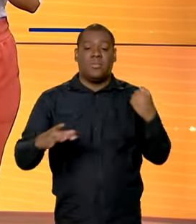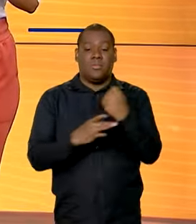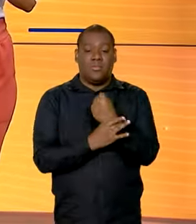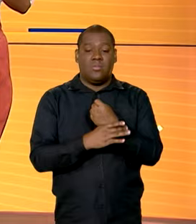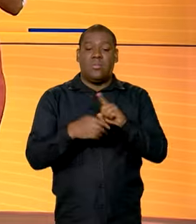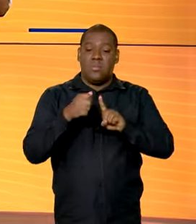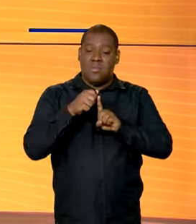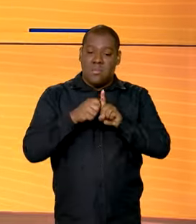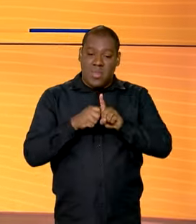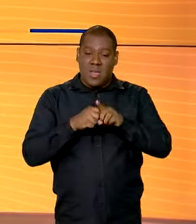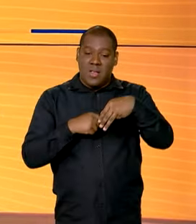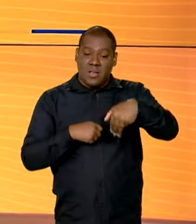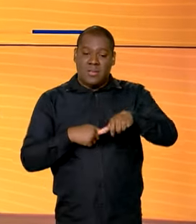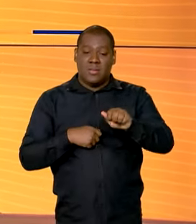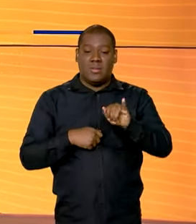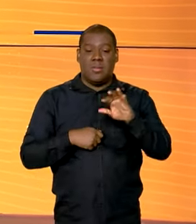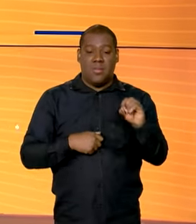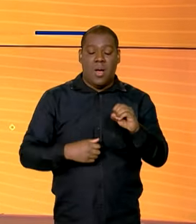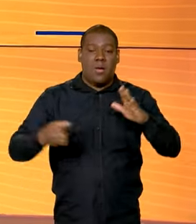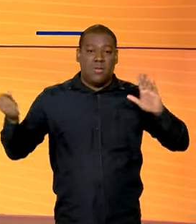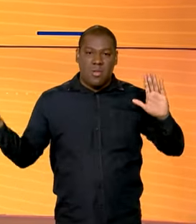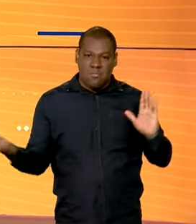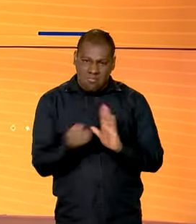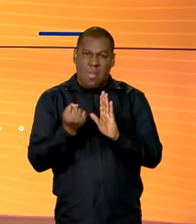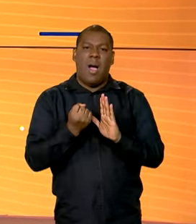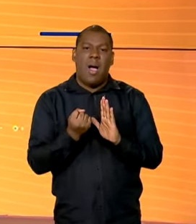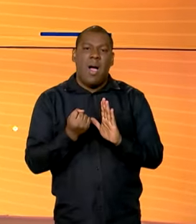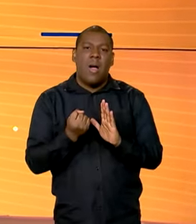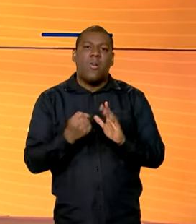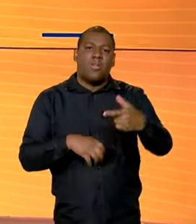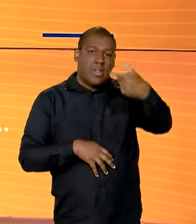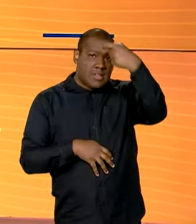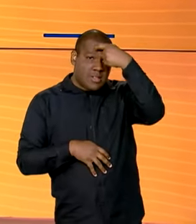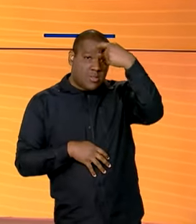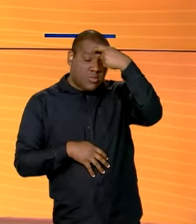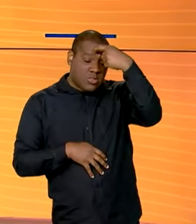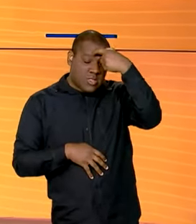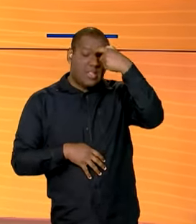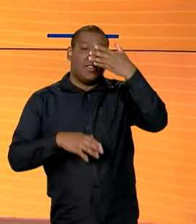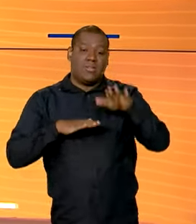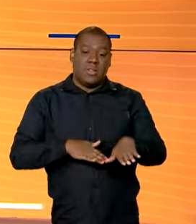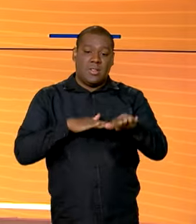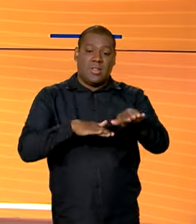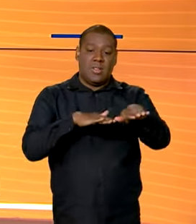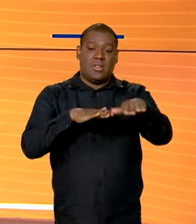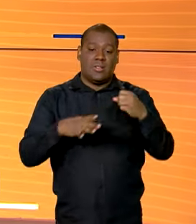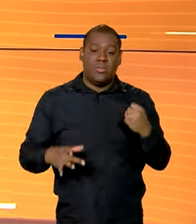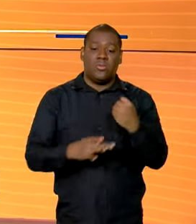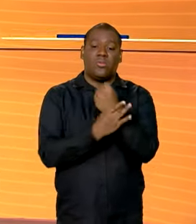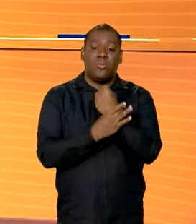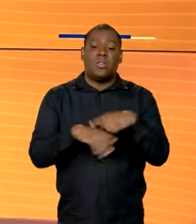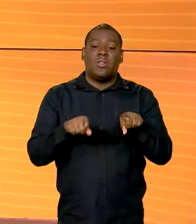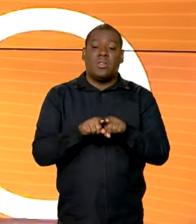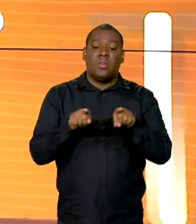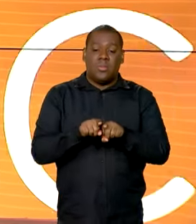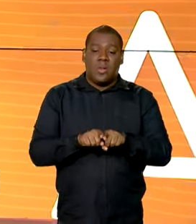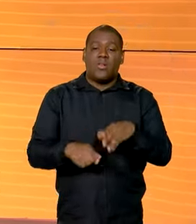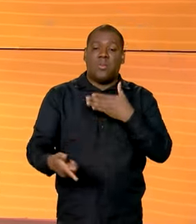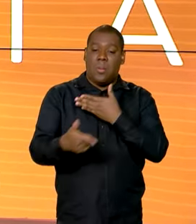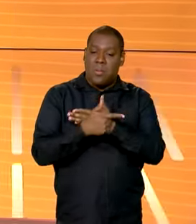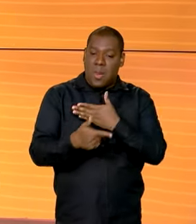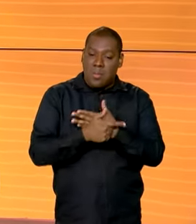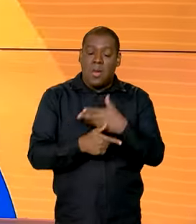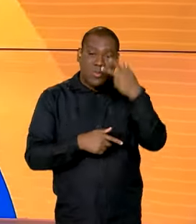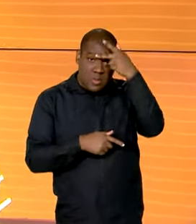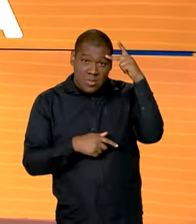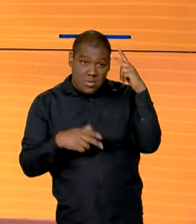marca a campanha de conscientização sobre a segurança no trânsito e direitos e deveres de motoristas e pedestres. É o Maio